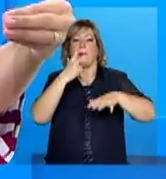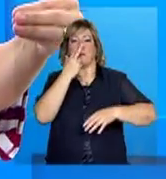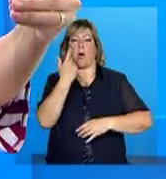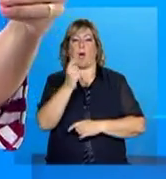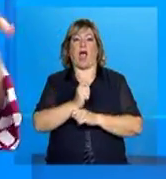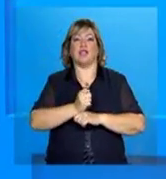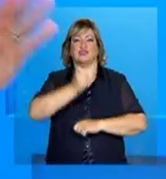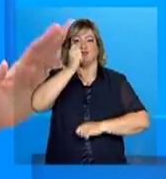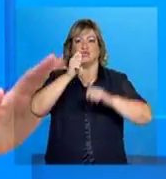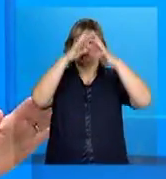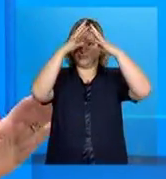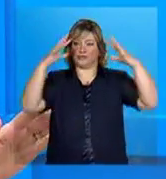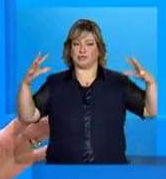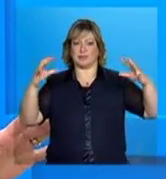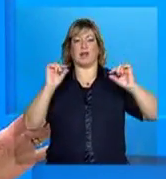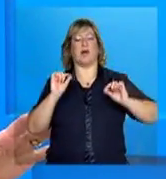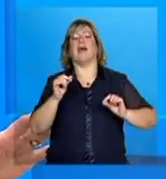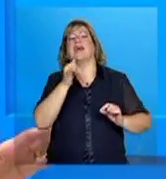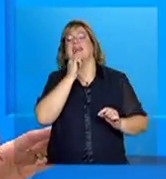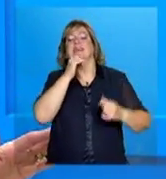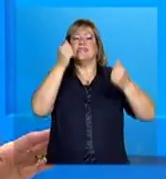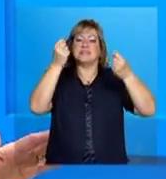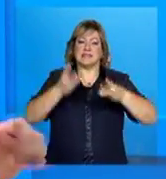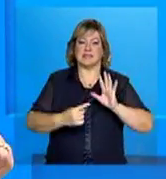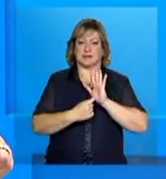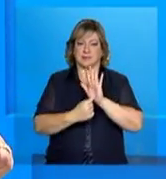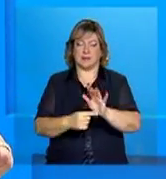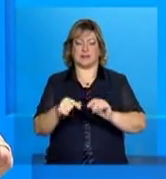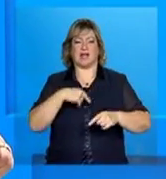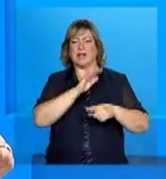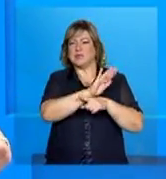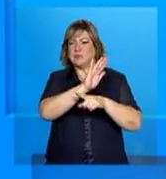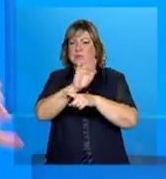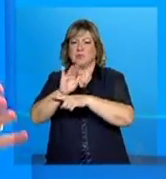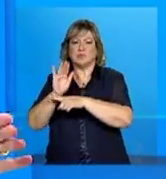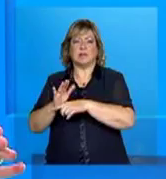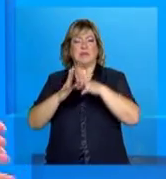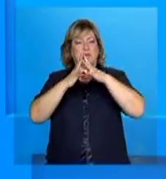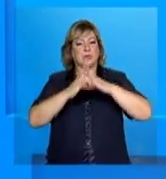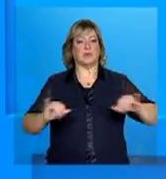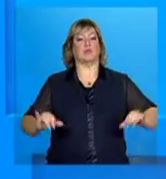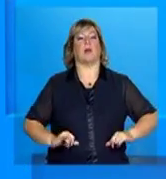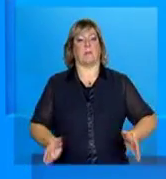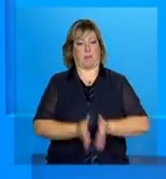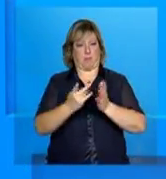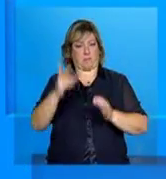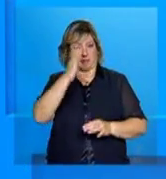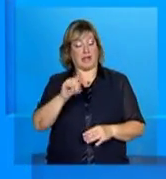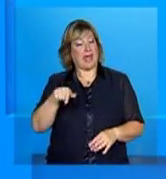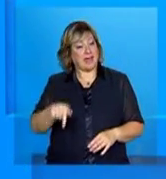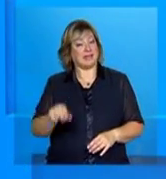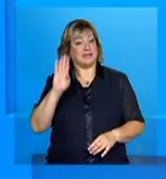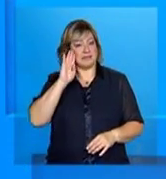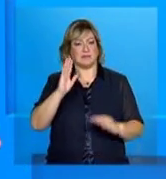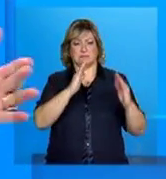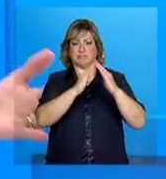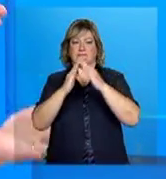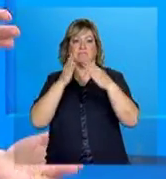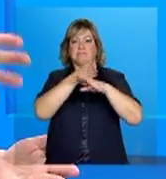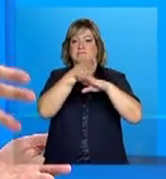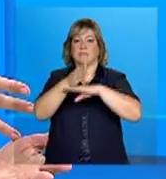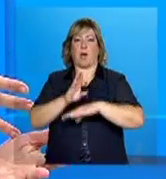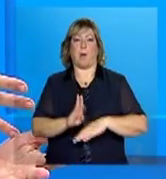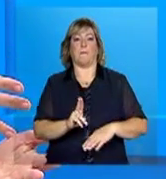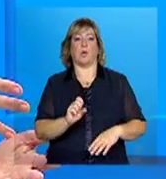ações para eliminar a extrema pobreza no país. Uma dessas ações é o busca ativa. Agora, você vê